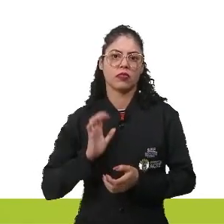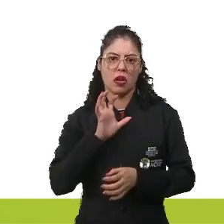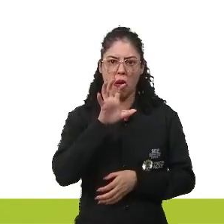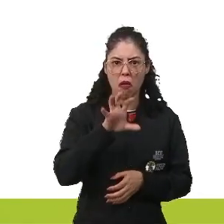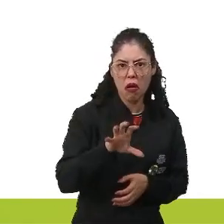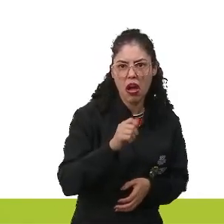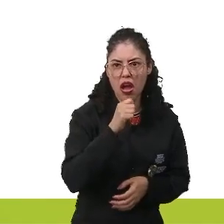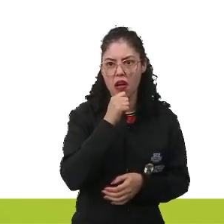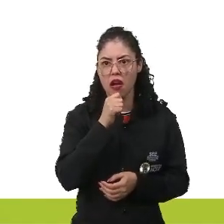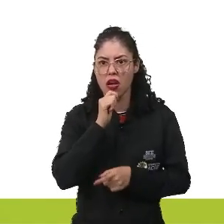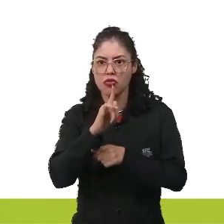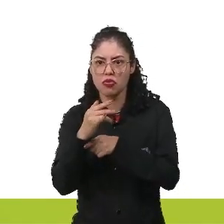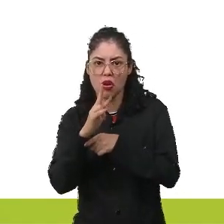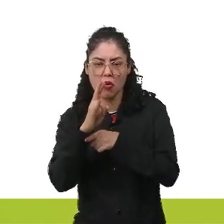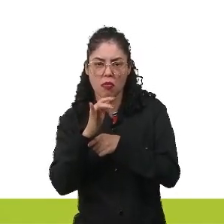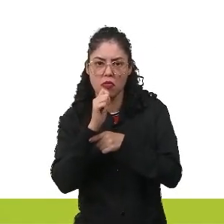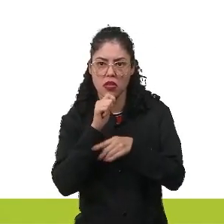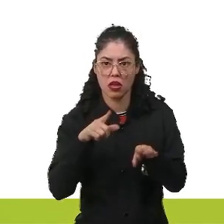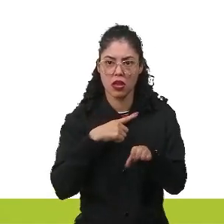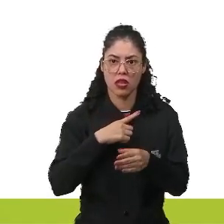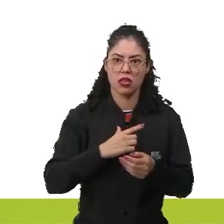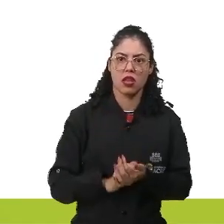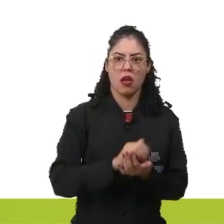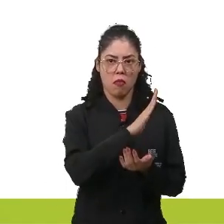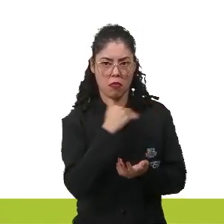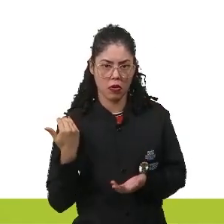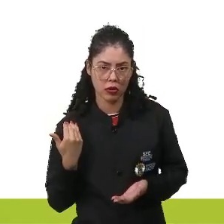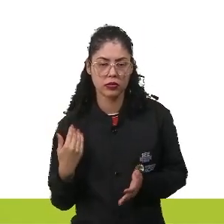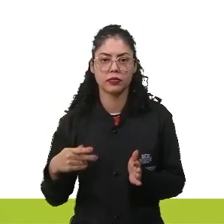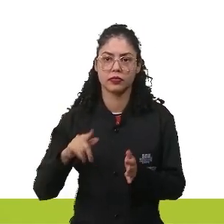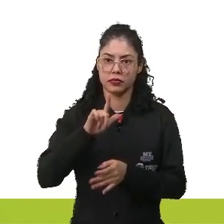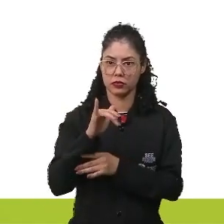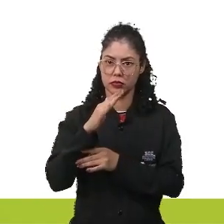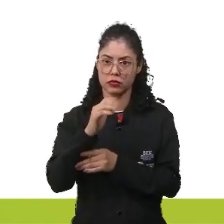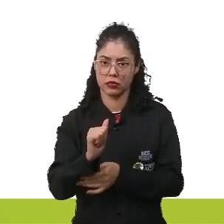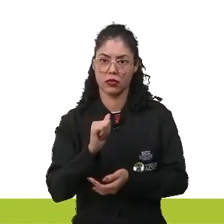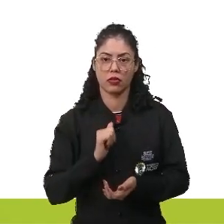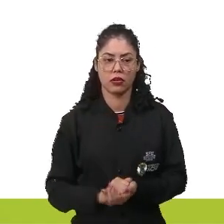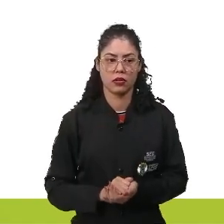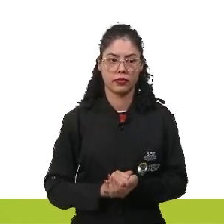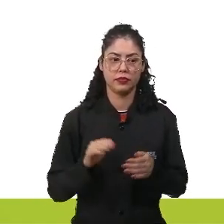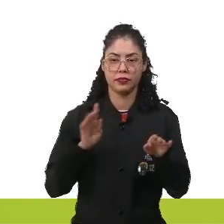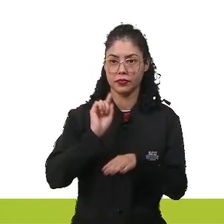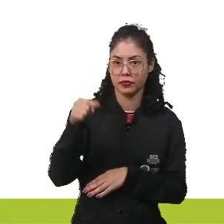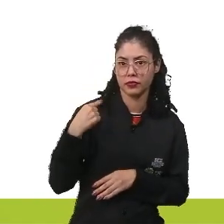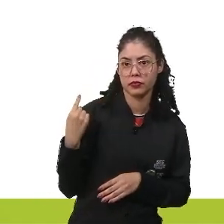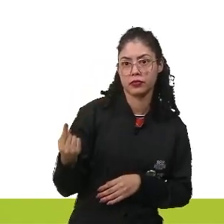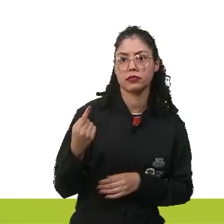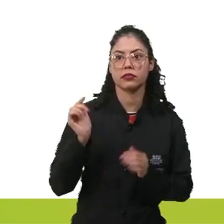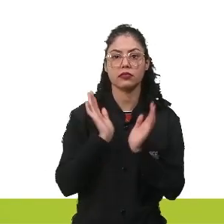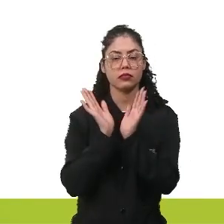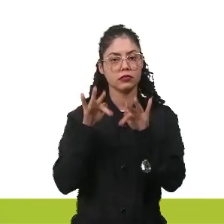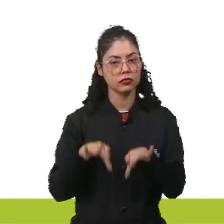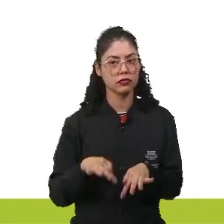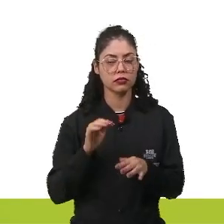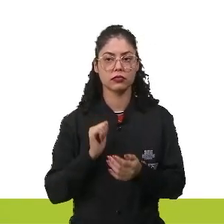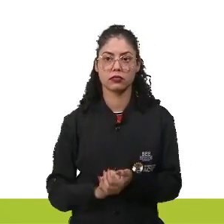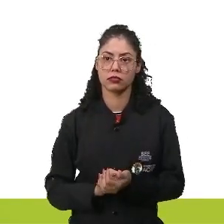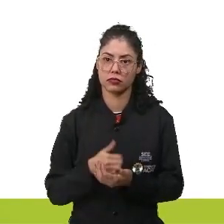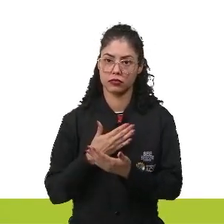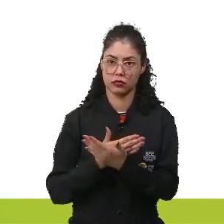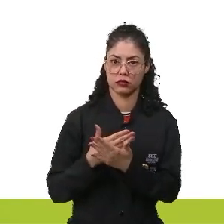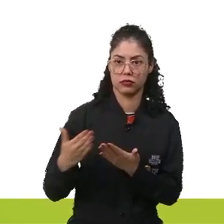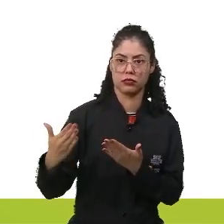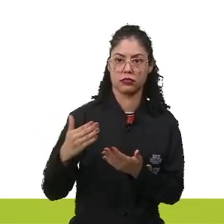do governo dos jacobinos. Aí vai ter a execução, a morte do Luís XVI na guilhotina e depois que termina o governo jacobino e inicia